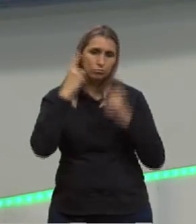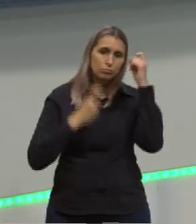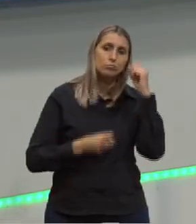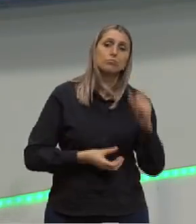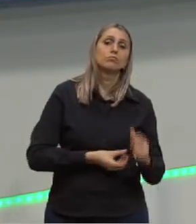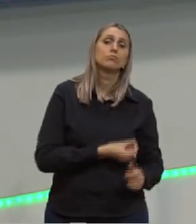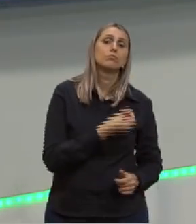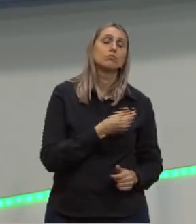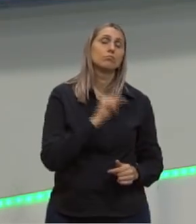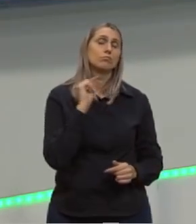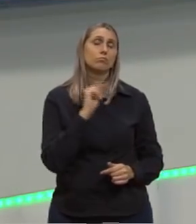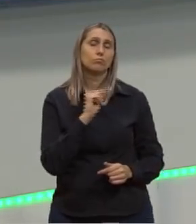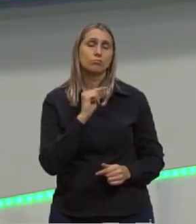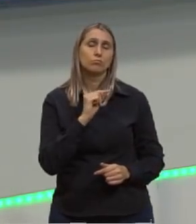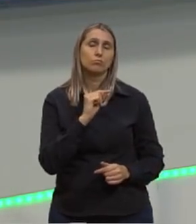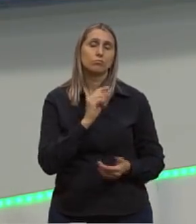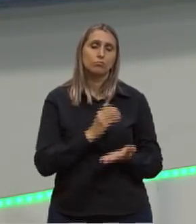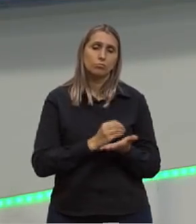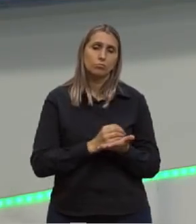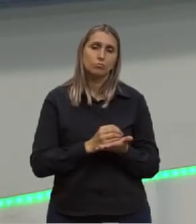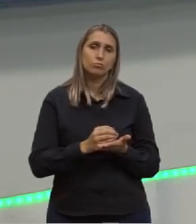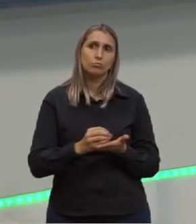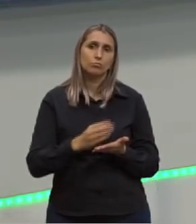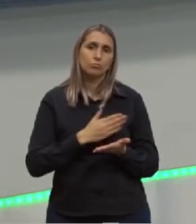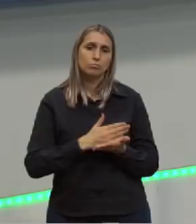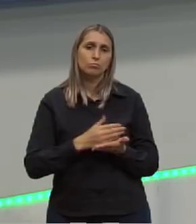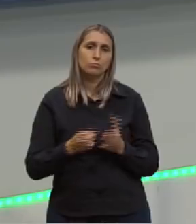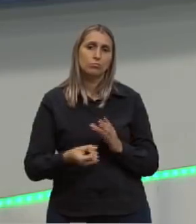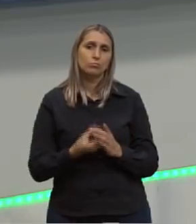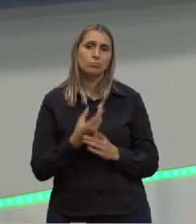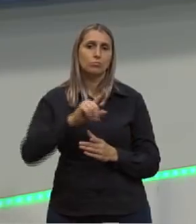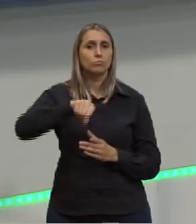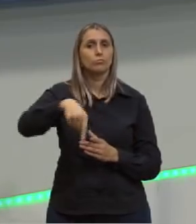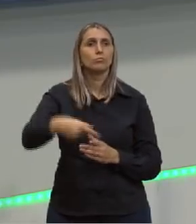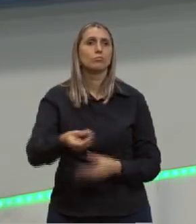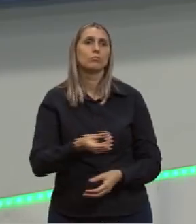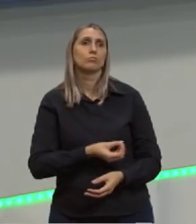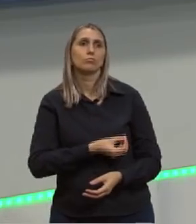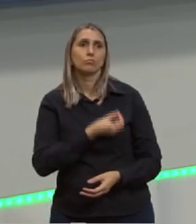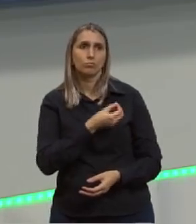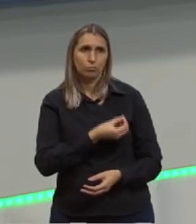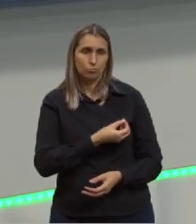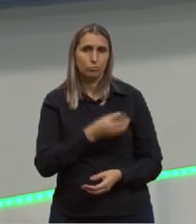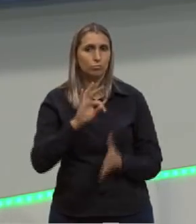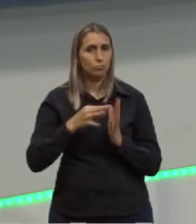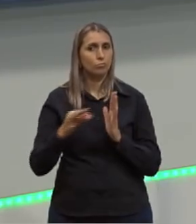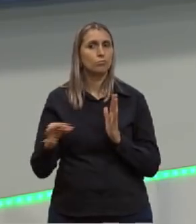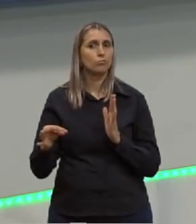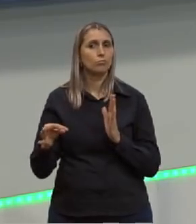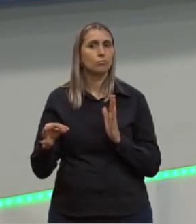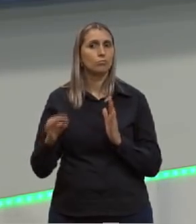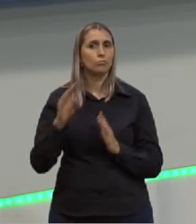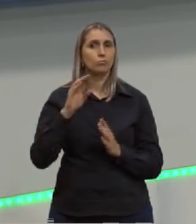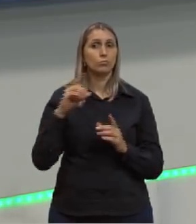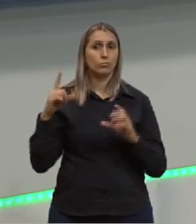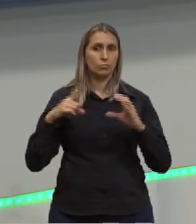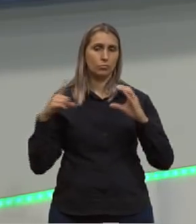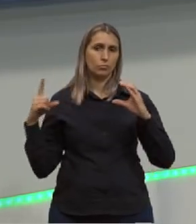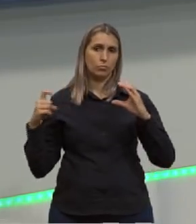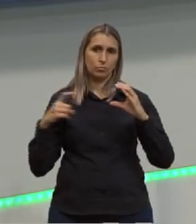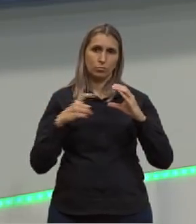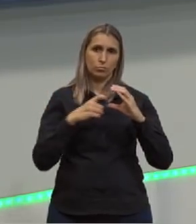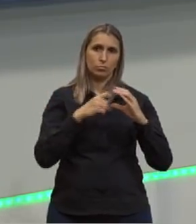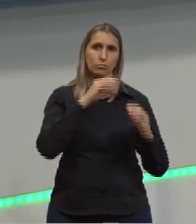é originado de um outro ser vivo. E essa é a nossa teoria da biogênese.